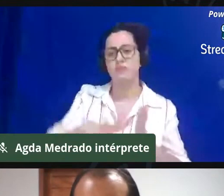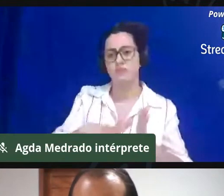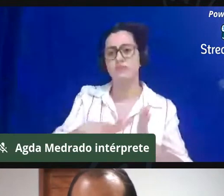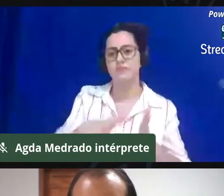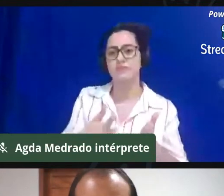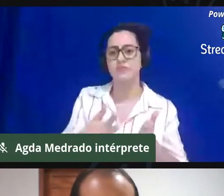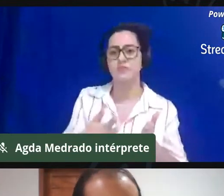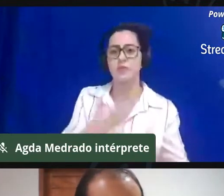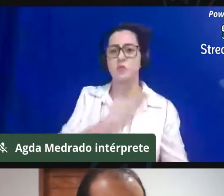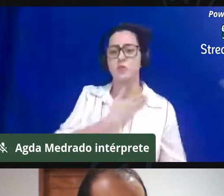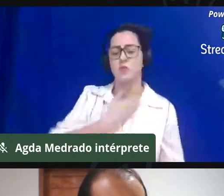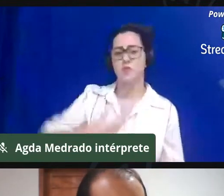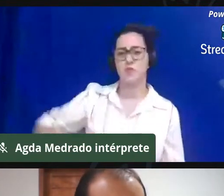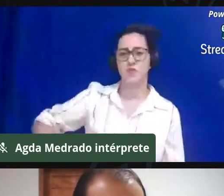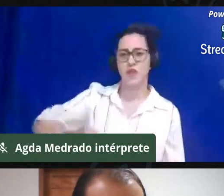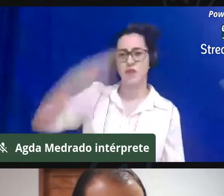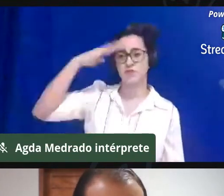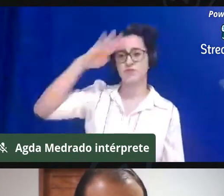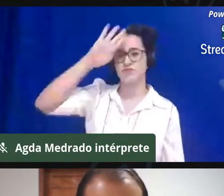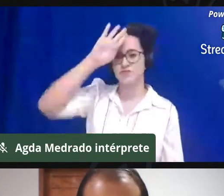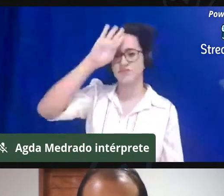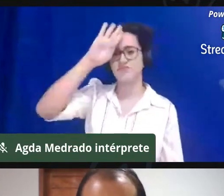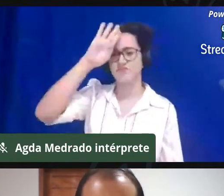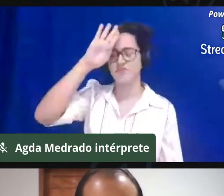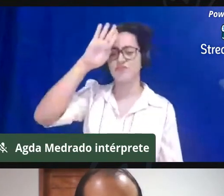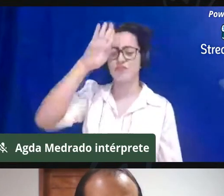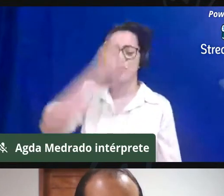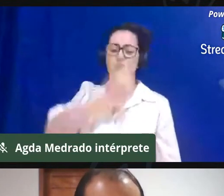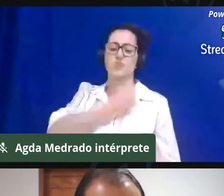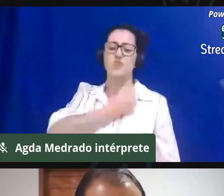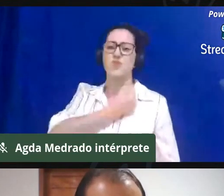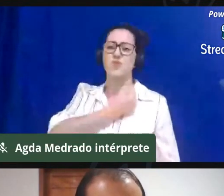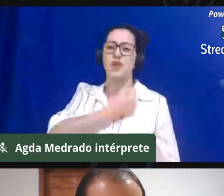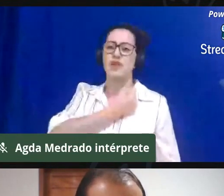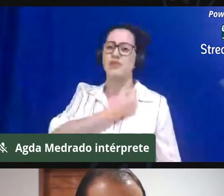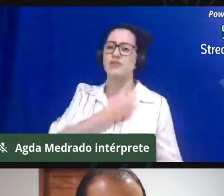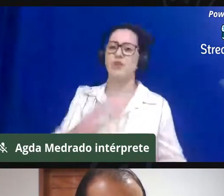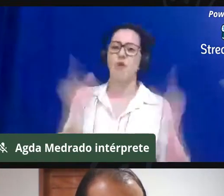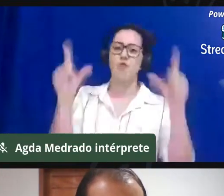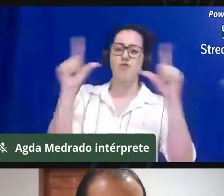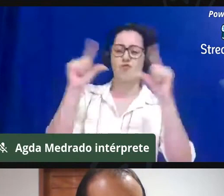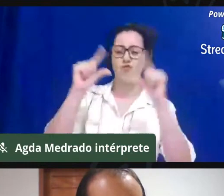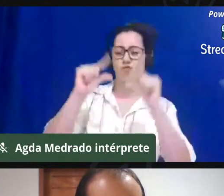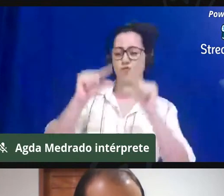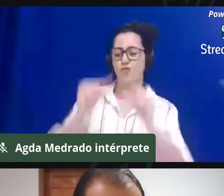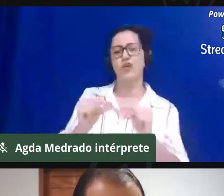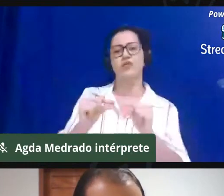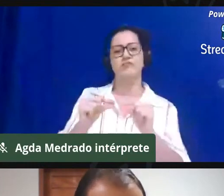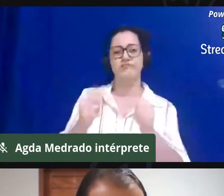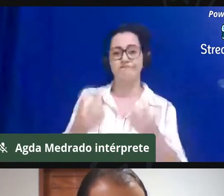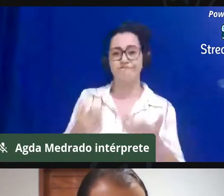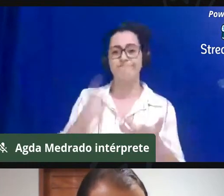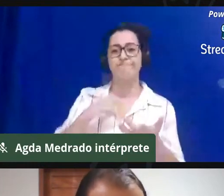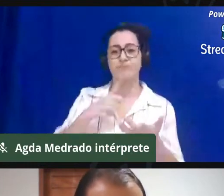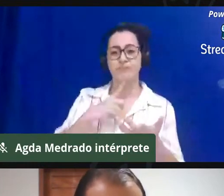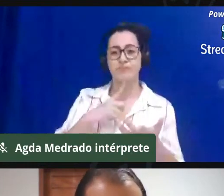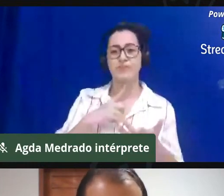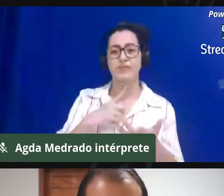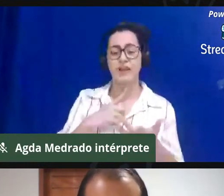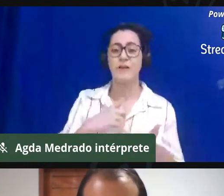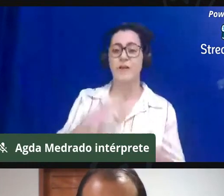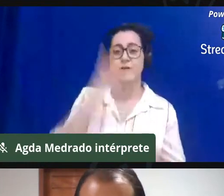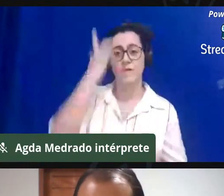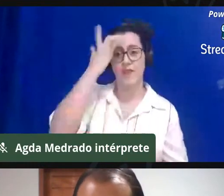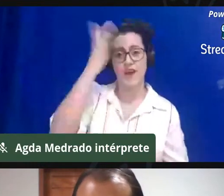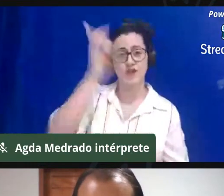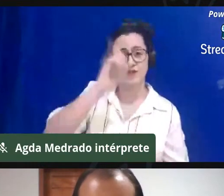esses números caíram drasticamente, a gente tem visto o papel nefasto que a Fundação Cultural Palmares tem cumprido nesse período